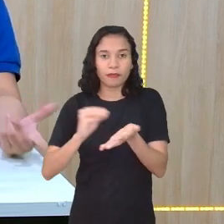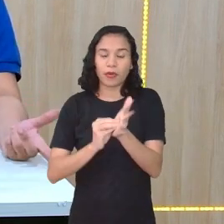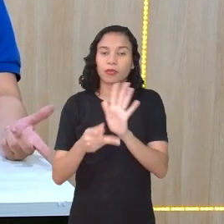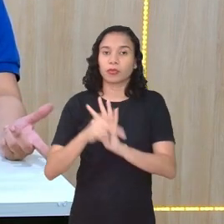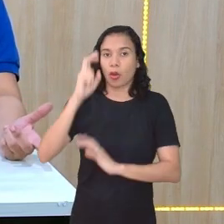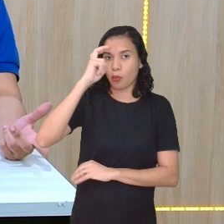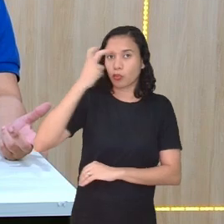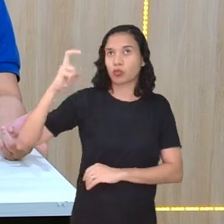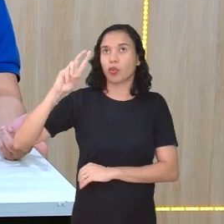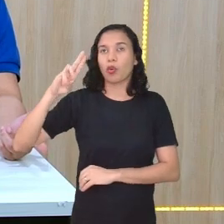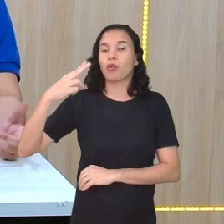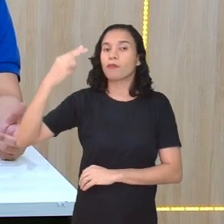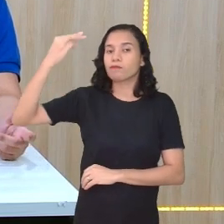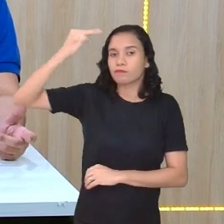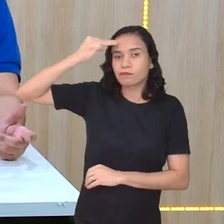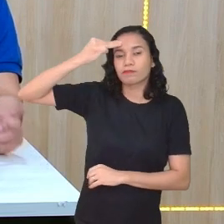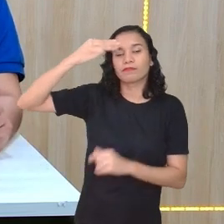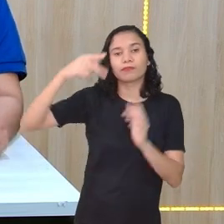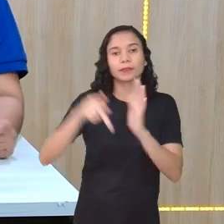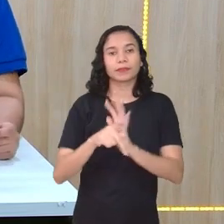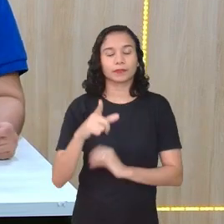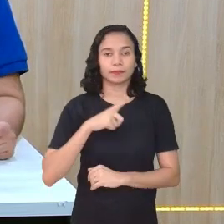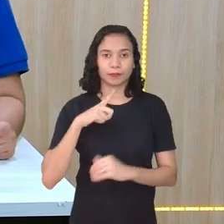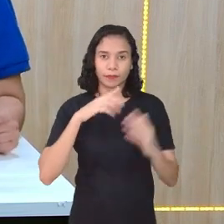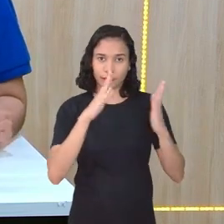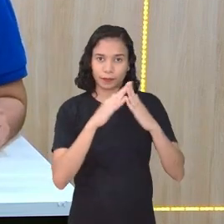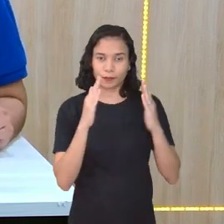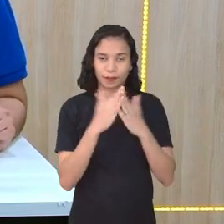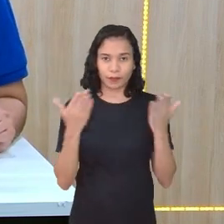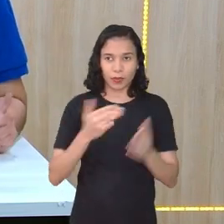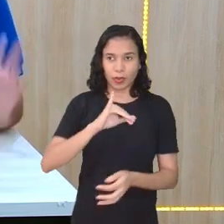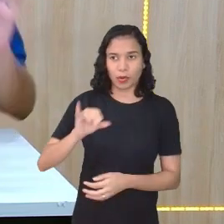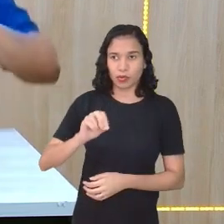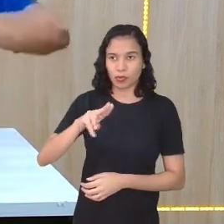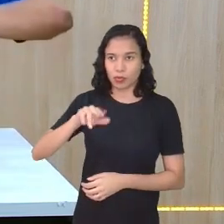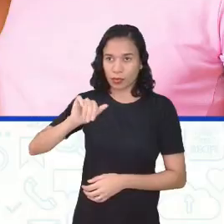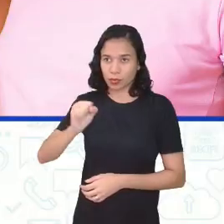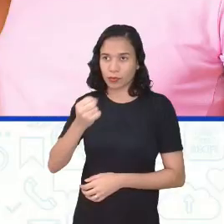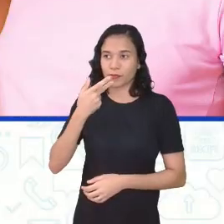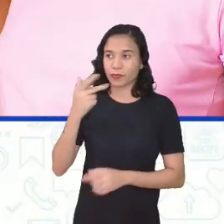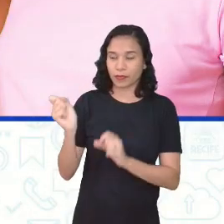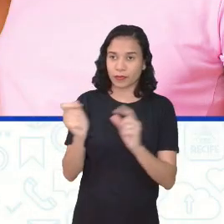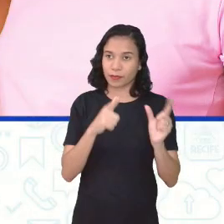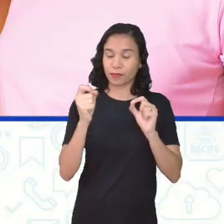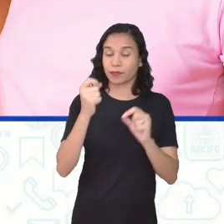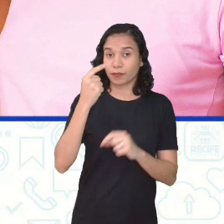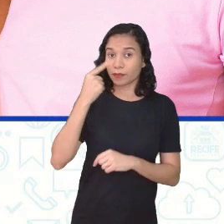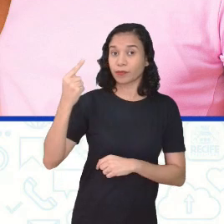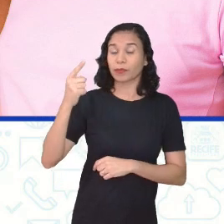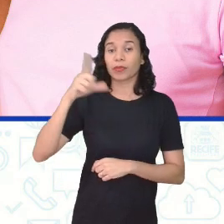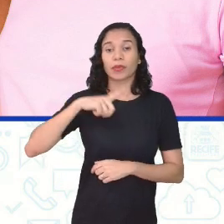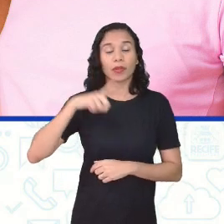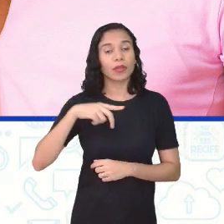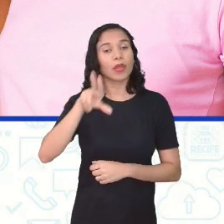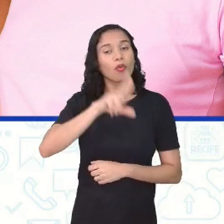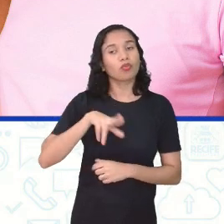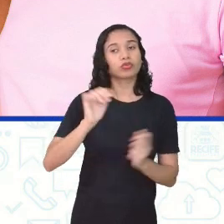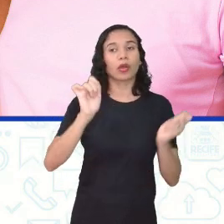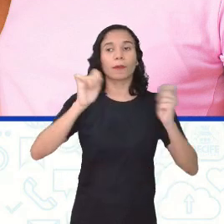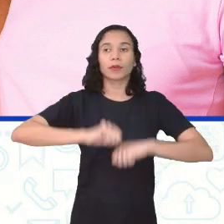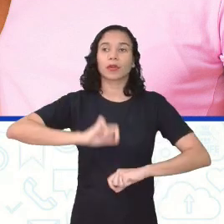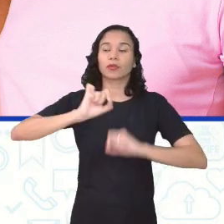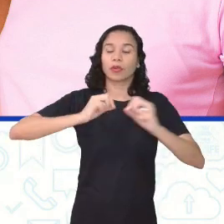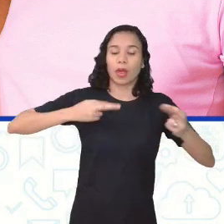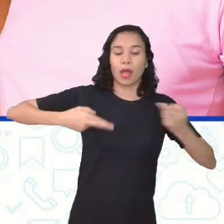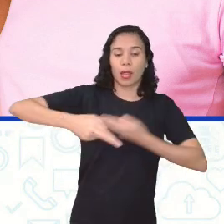cultura ou de memória. Sim. Então, eu vou pedir para a Jonas passar aqui para o próximo. Ah, pronto. Funcionou. Ó, sustentados na condição de que